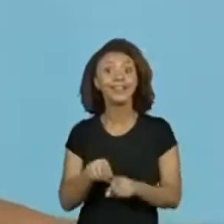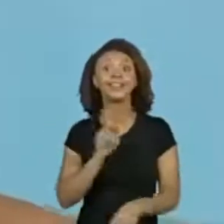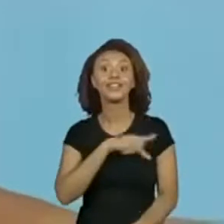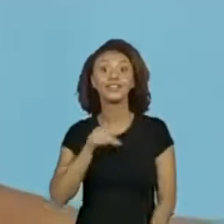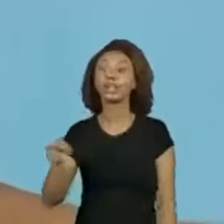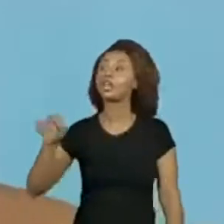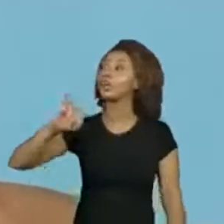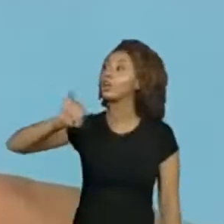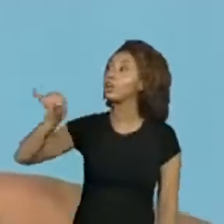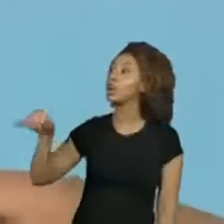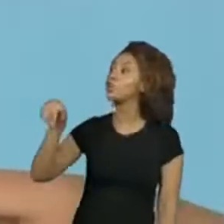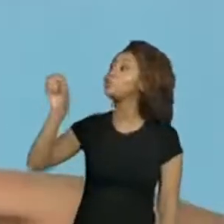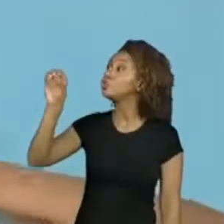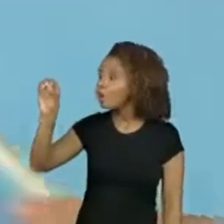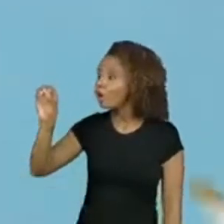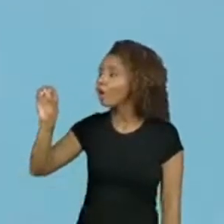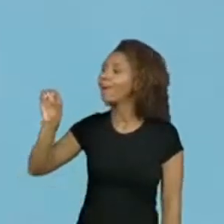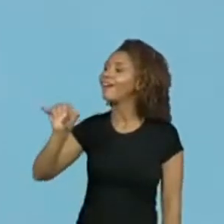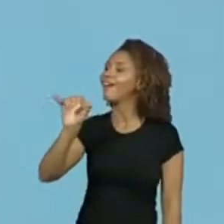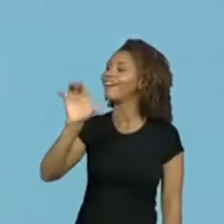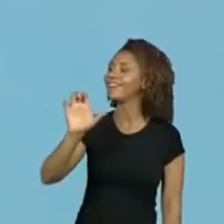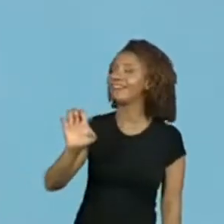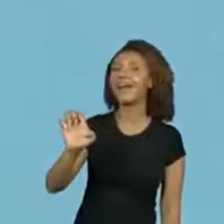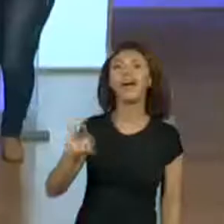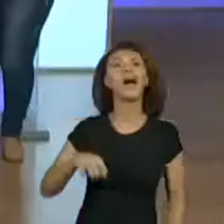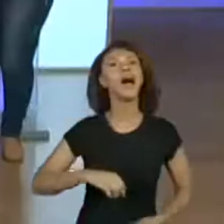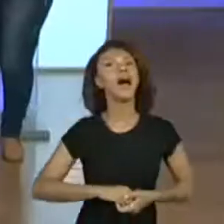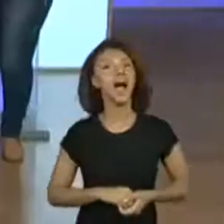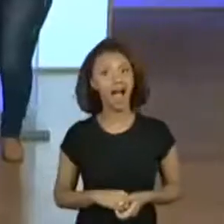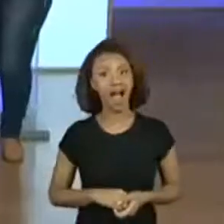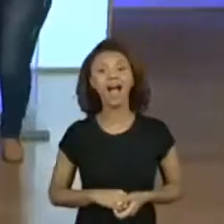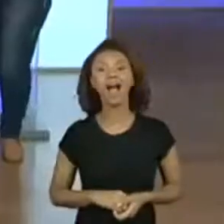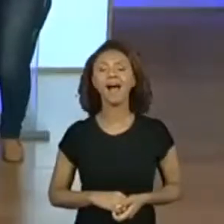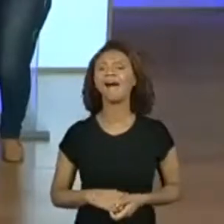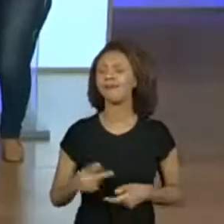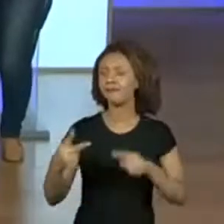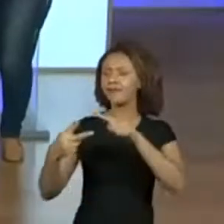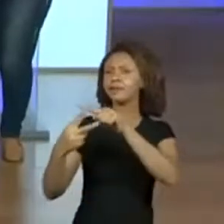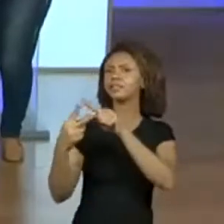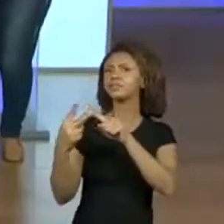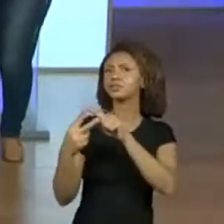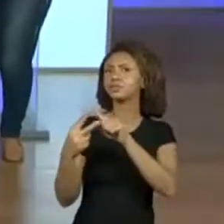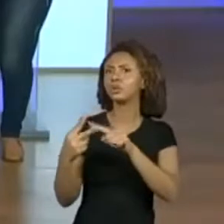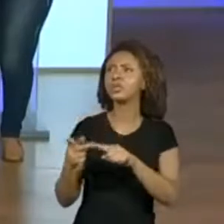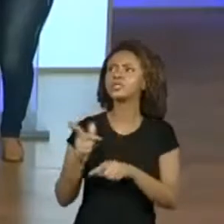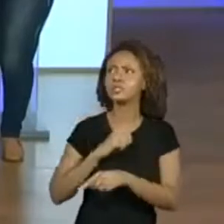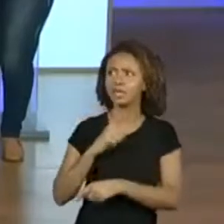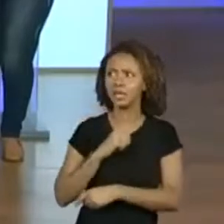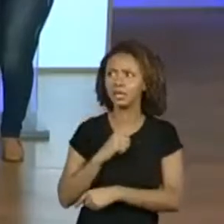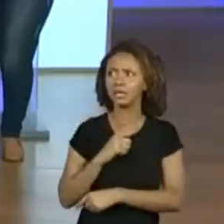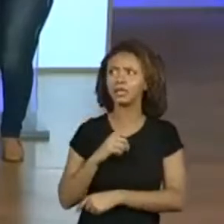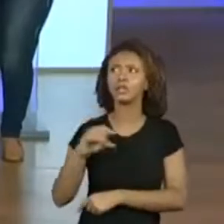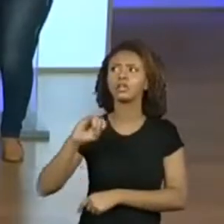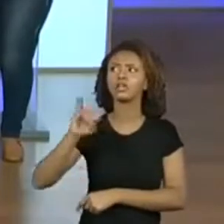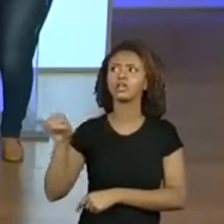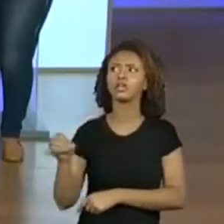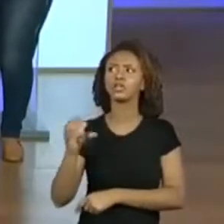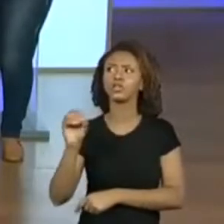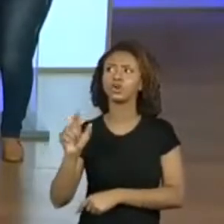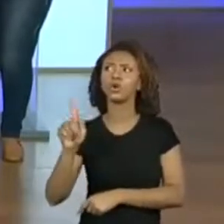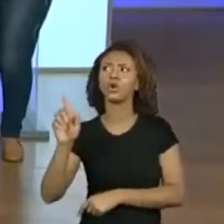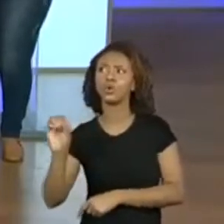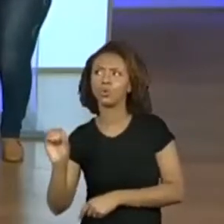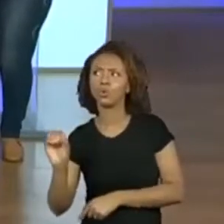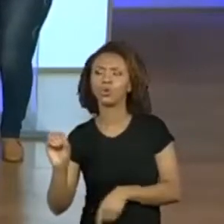Aê! Jô Elson. Então, quais as duas letras que, ó, Jogo e Jô